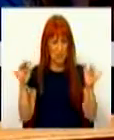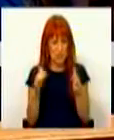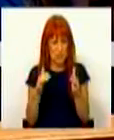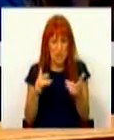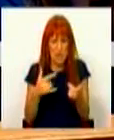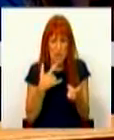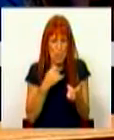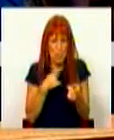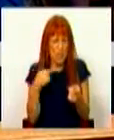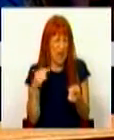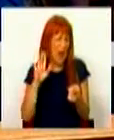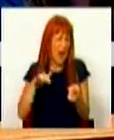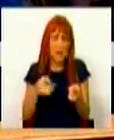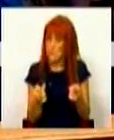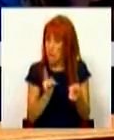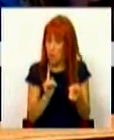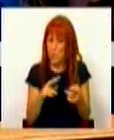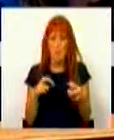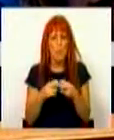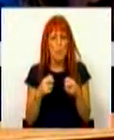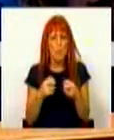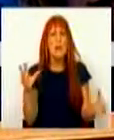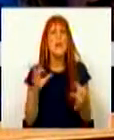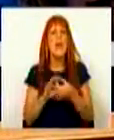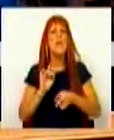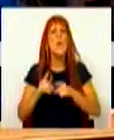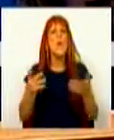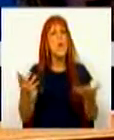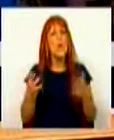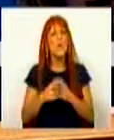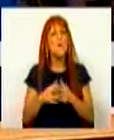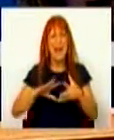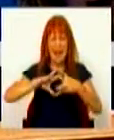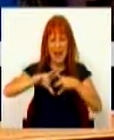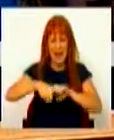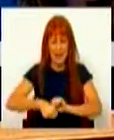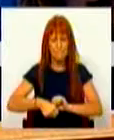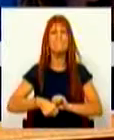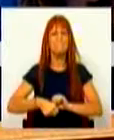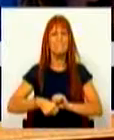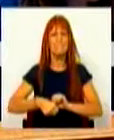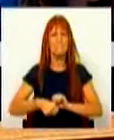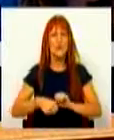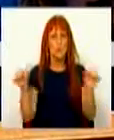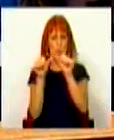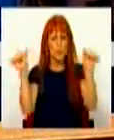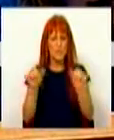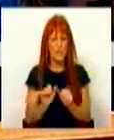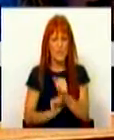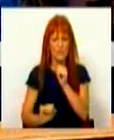minimizar, e problemas que têm a ver com a degradação do seu sistema